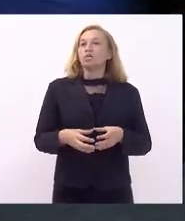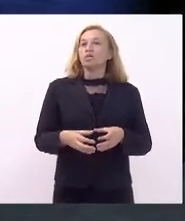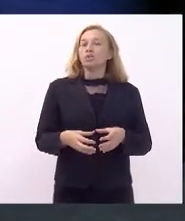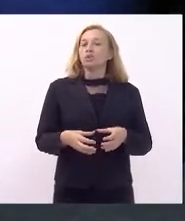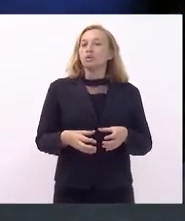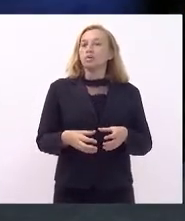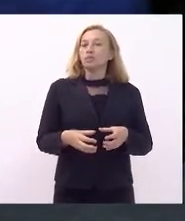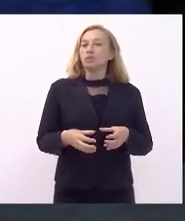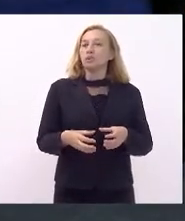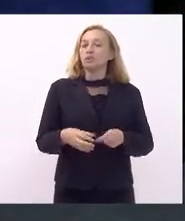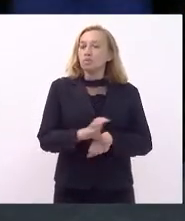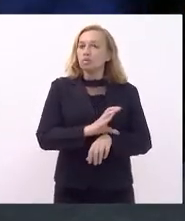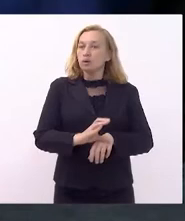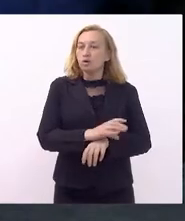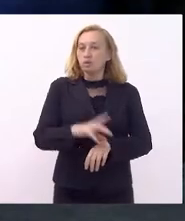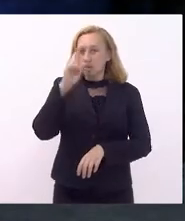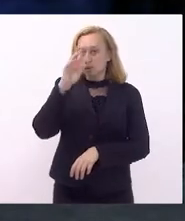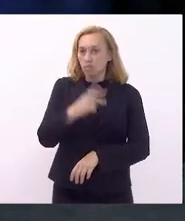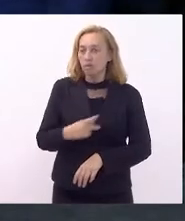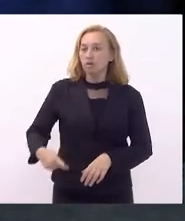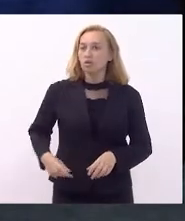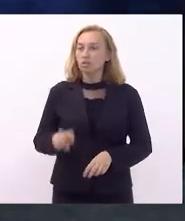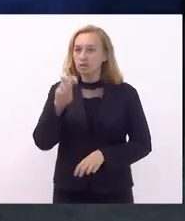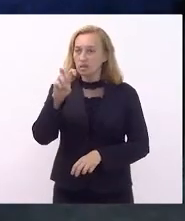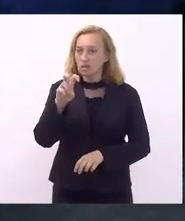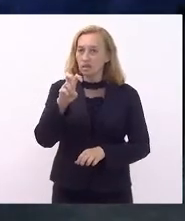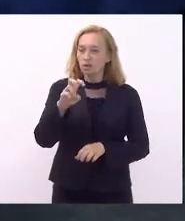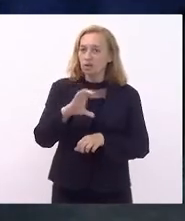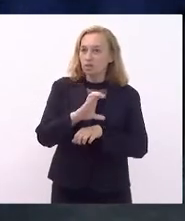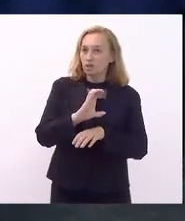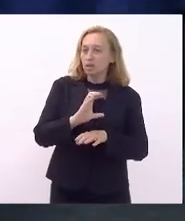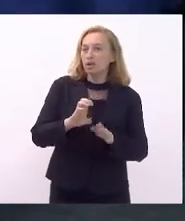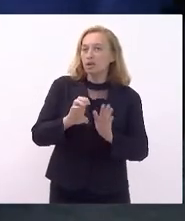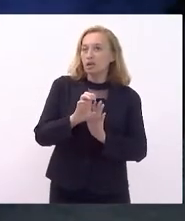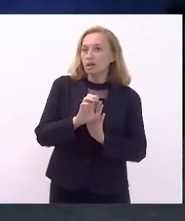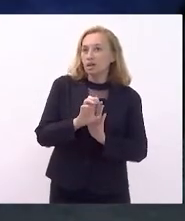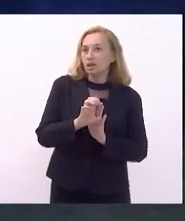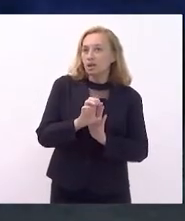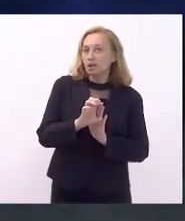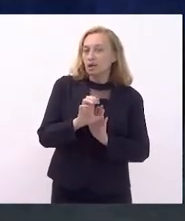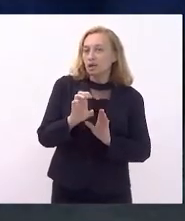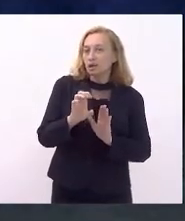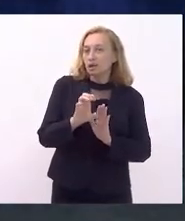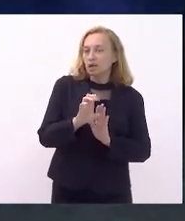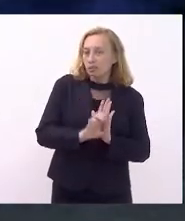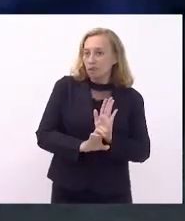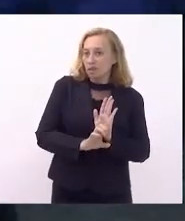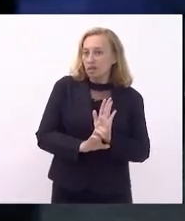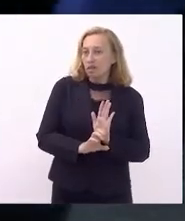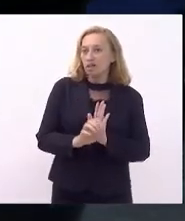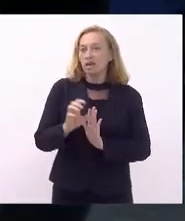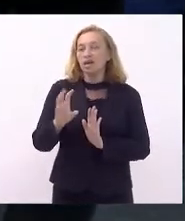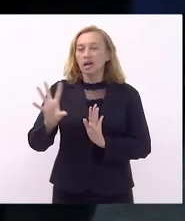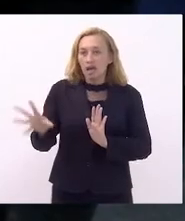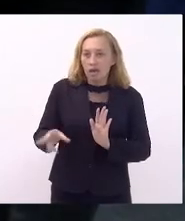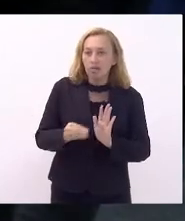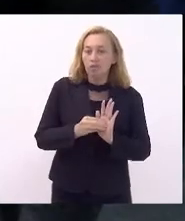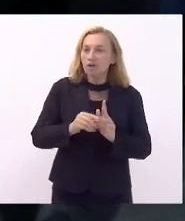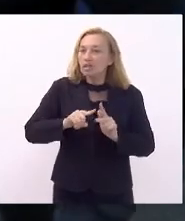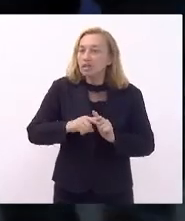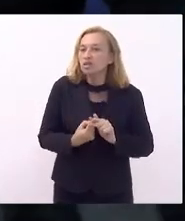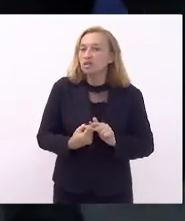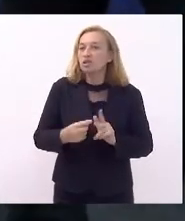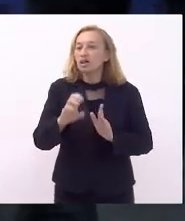Presidente. com cinco emendas. Emenda modificativa, emenda, emenda modificativa,